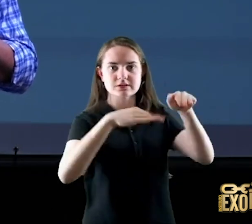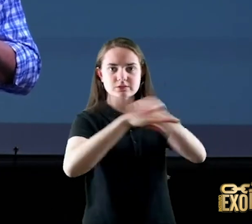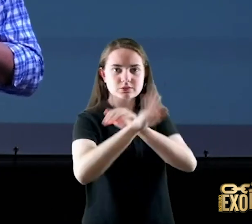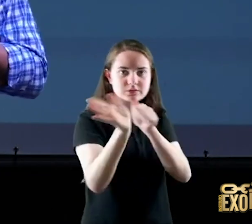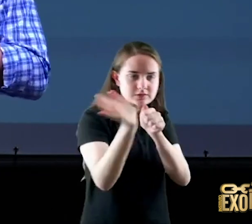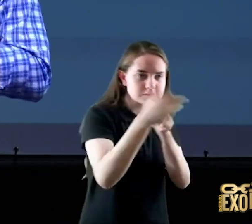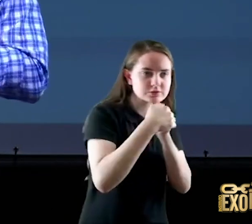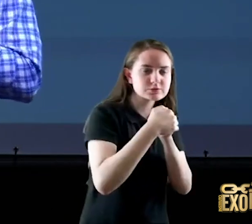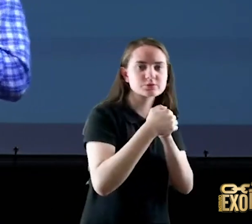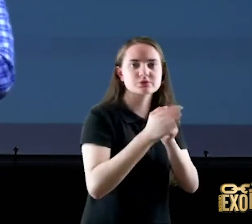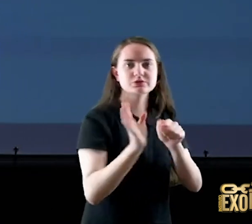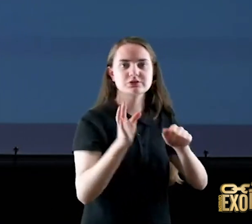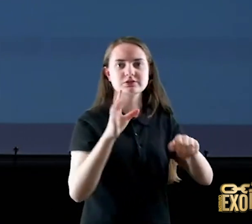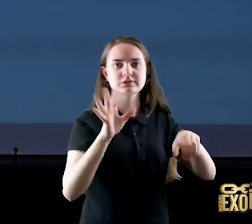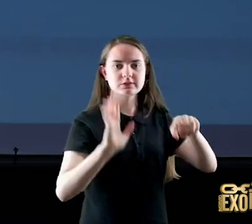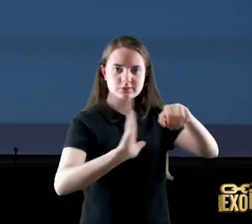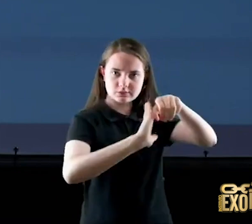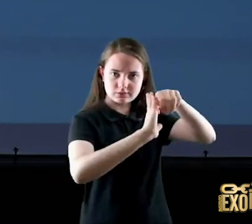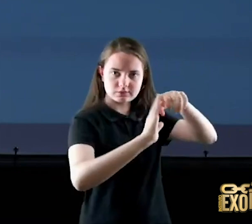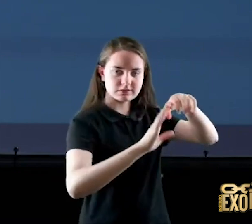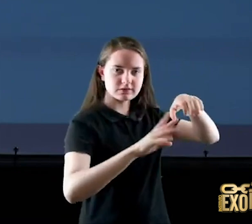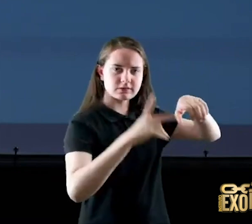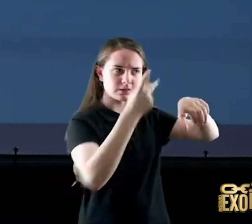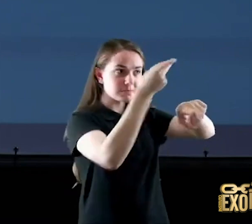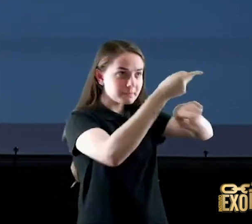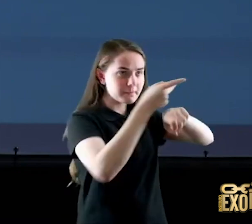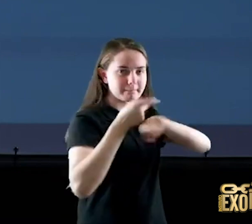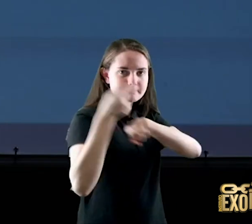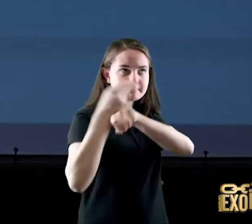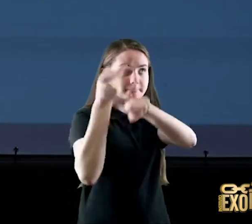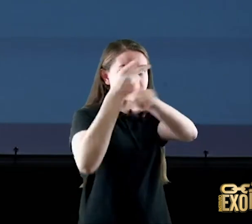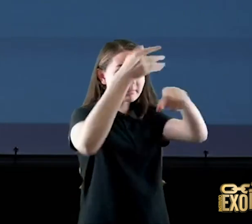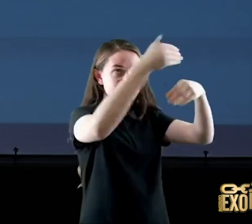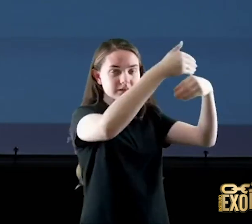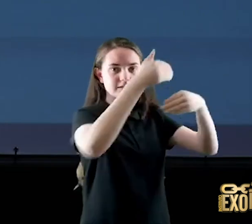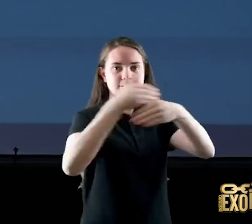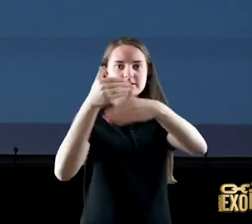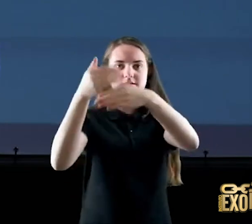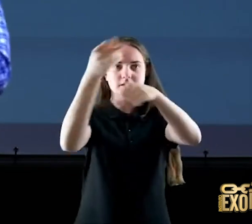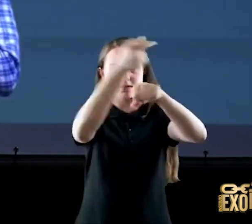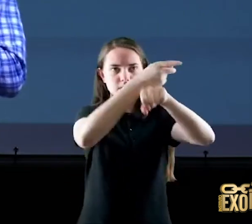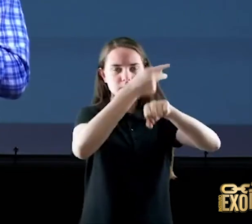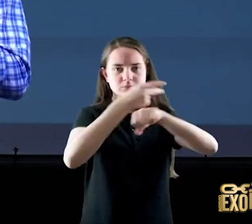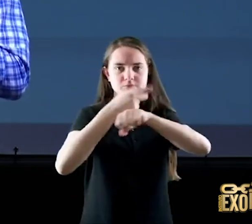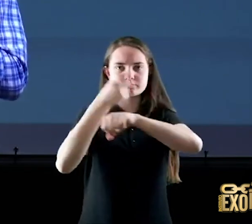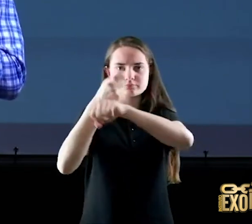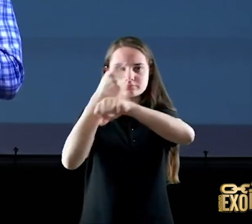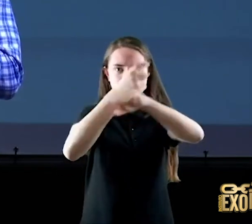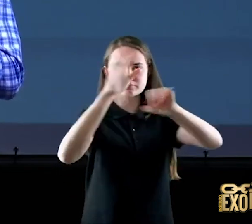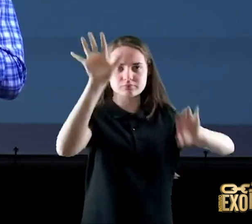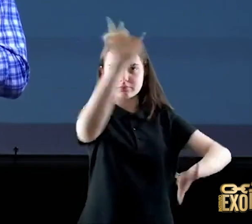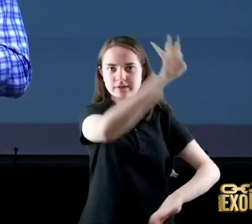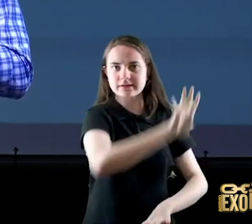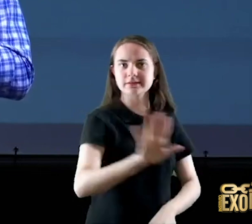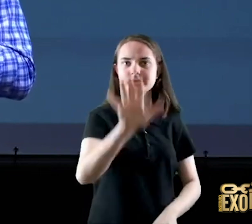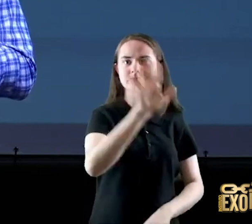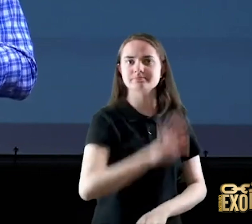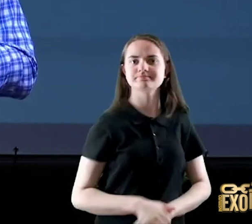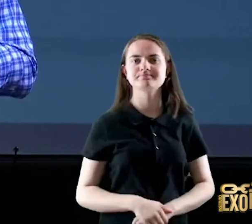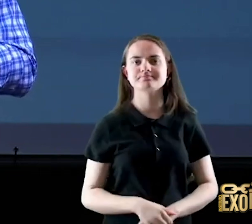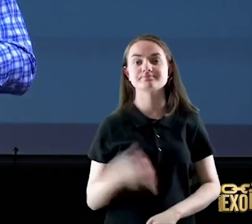você viaja hoje por alguns países agora eu me lembrei da Suíça eu me lembro de eu